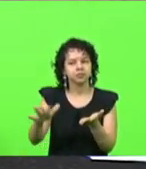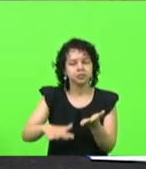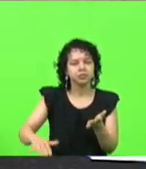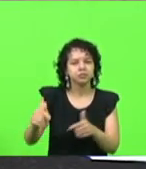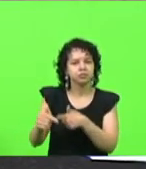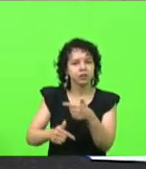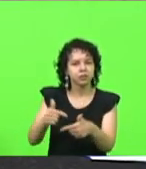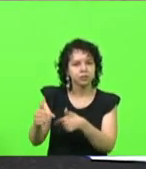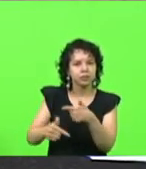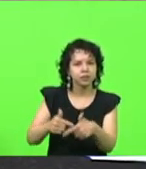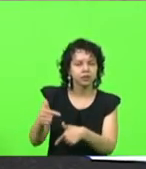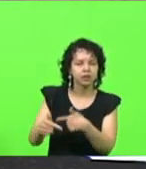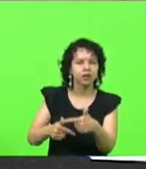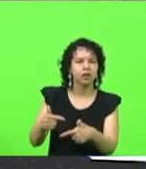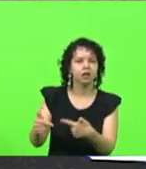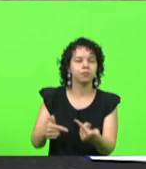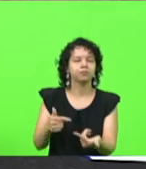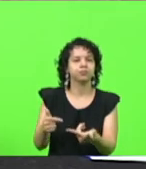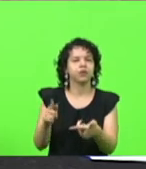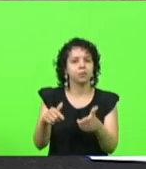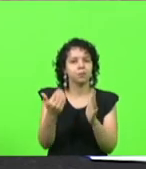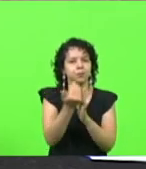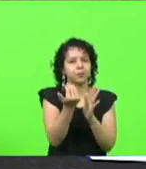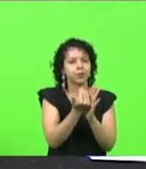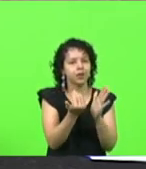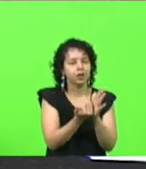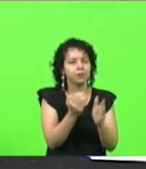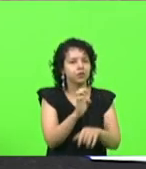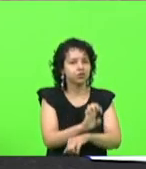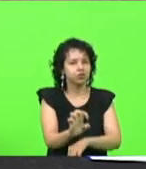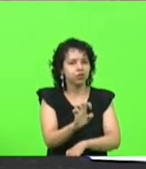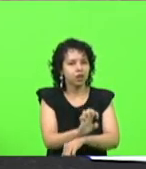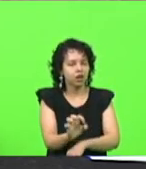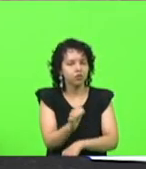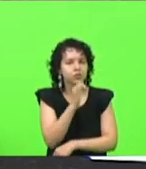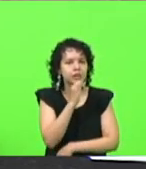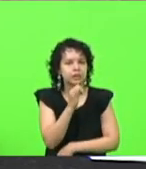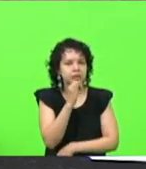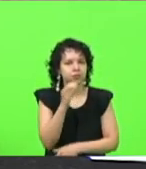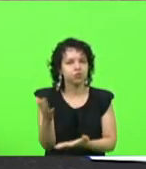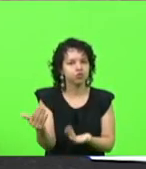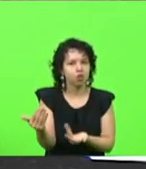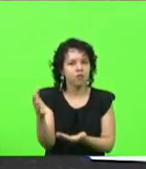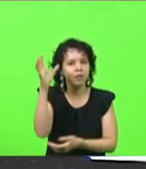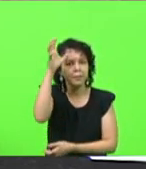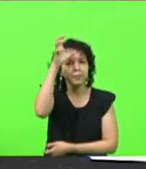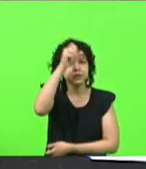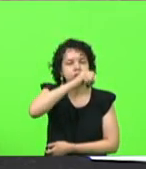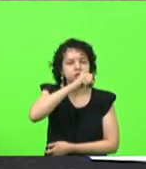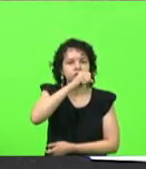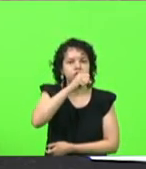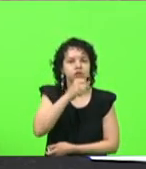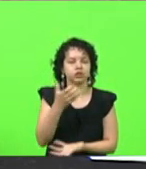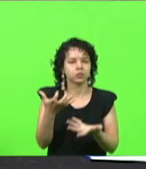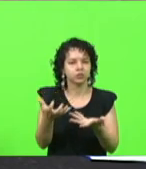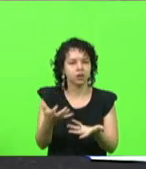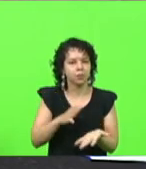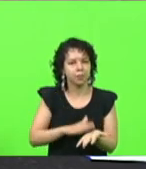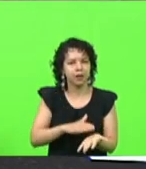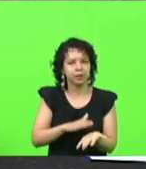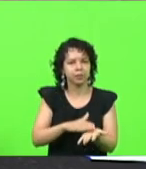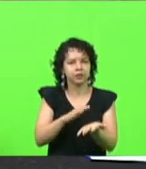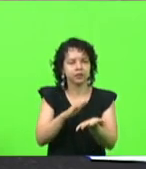através de programas de estágio, como o Jovem Aprendiz. E quero aqui parabenizar